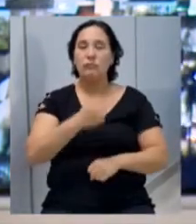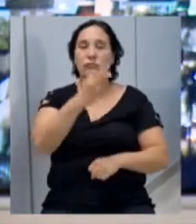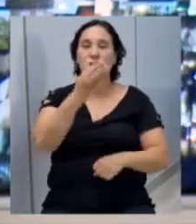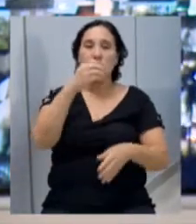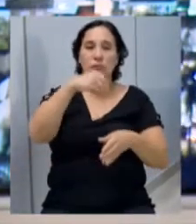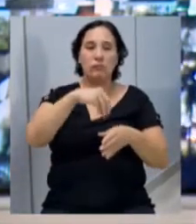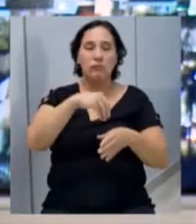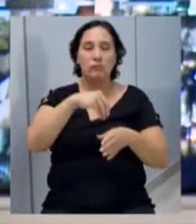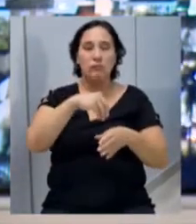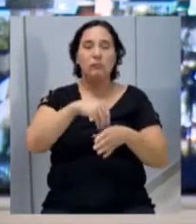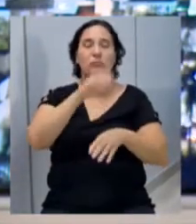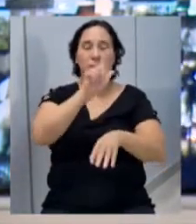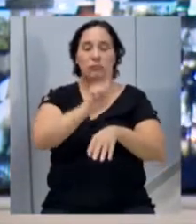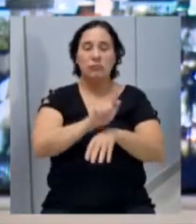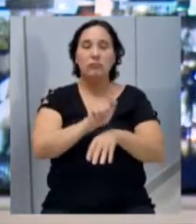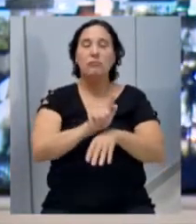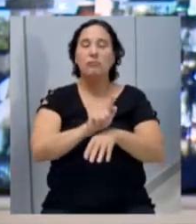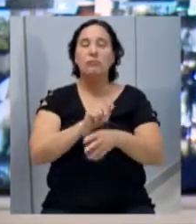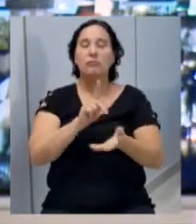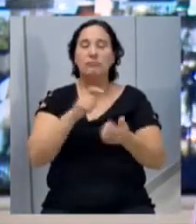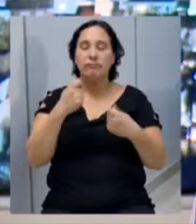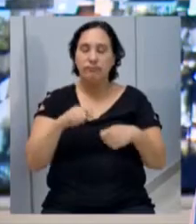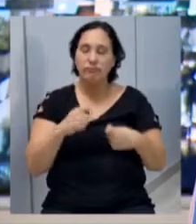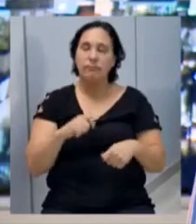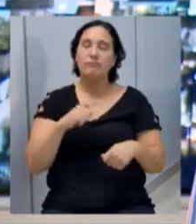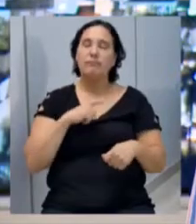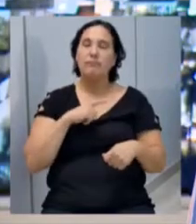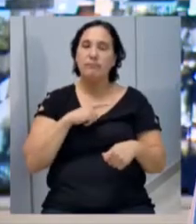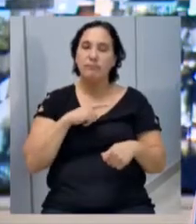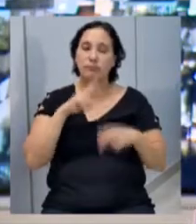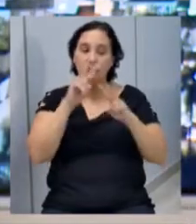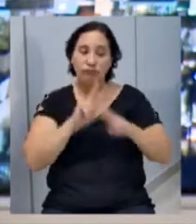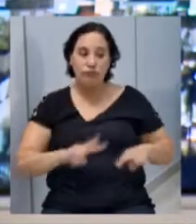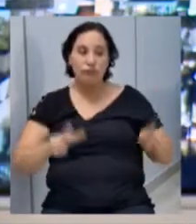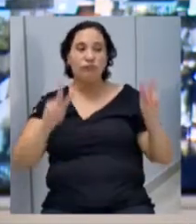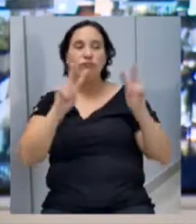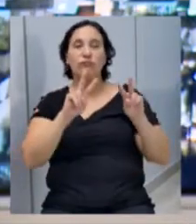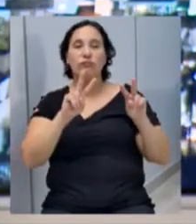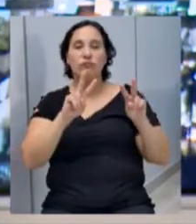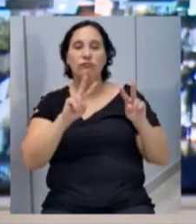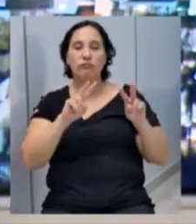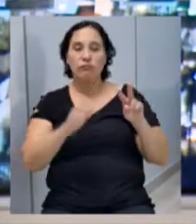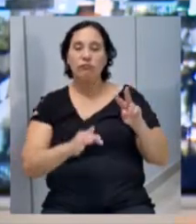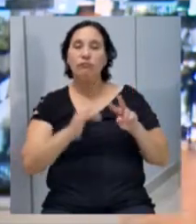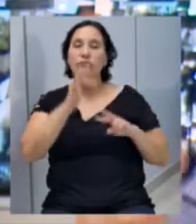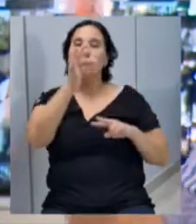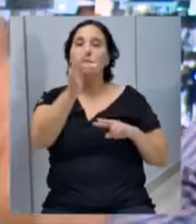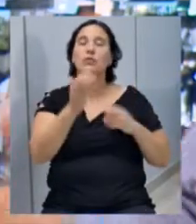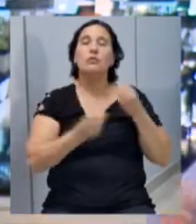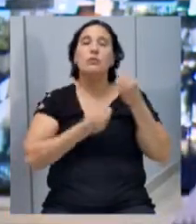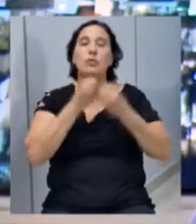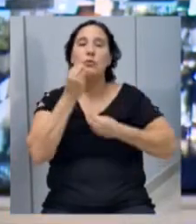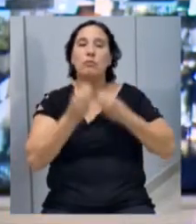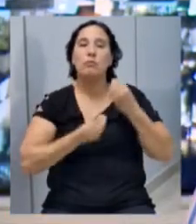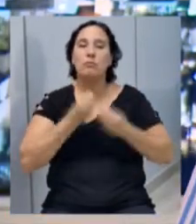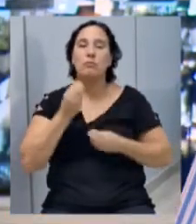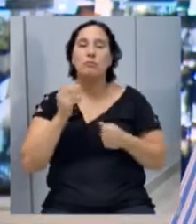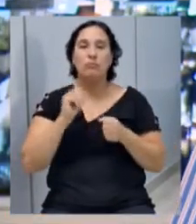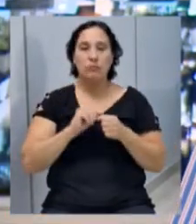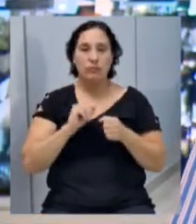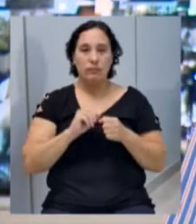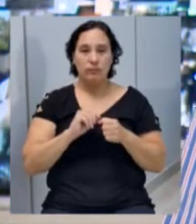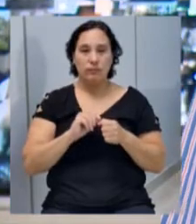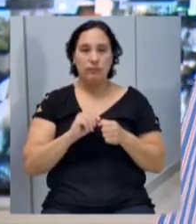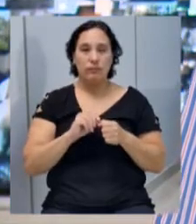Dentro de qualquer gestão, realmente, precisamos ter uma visibilidade e uma previsão do como é que vamos fazer